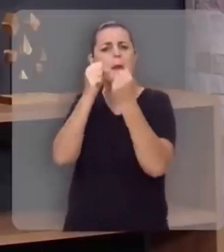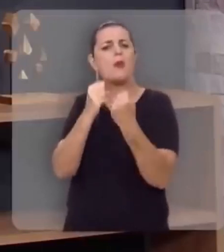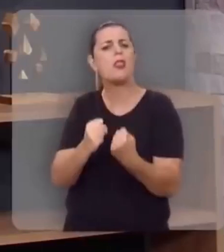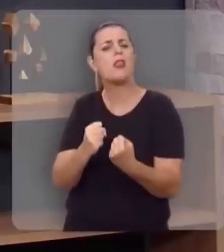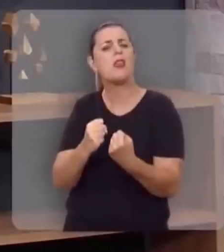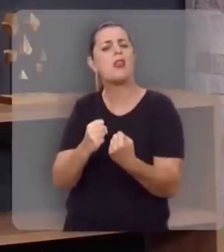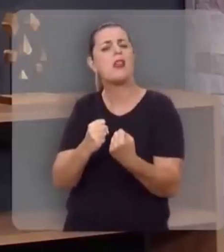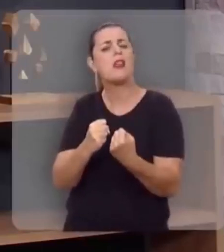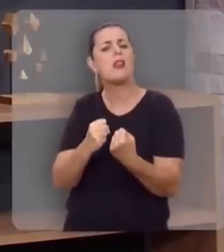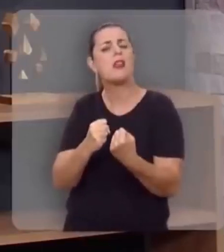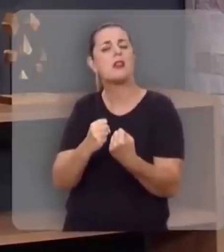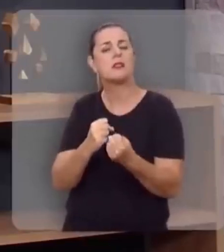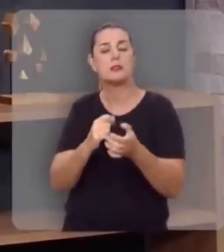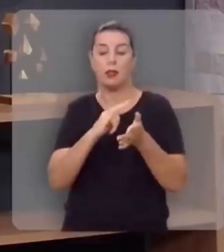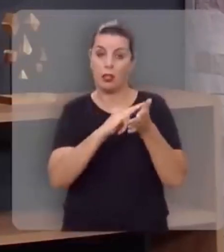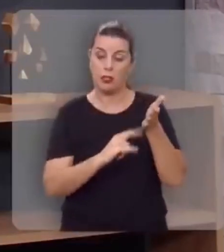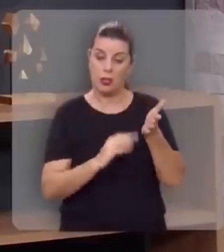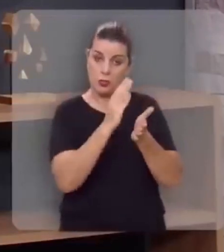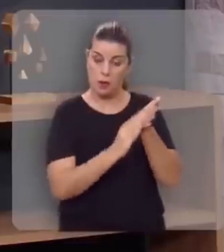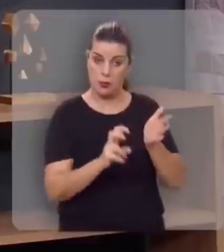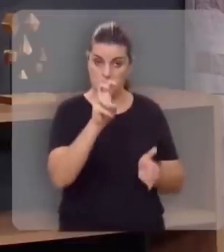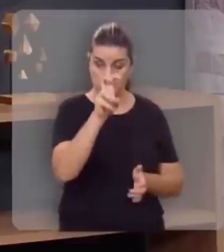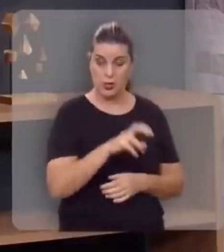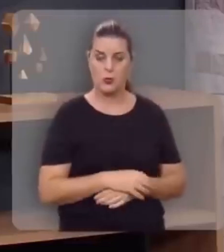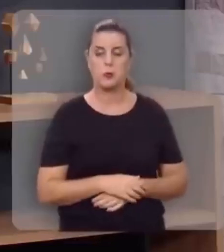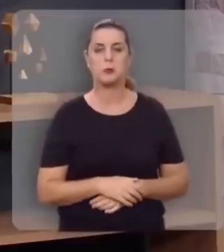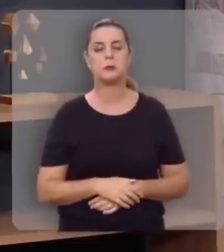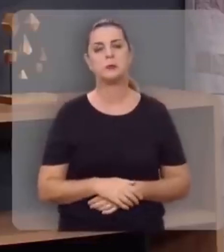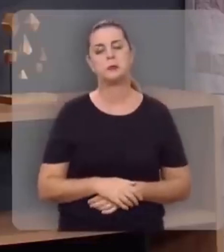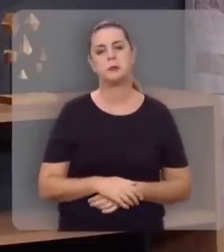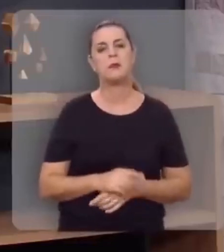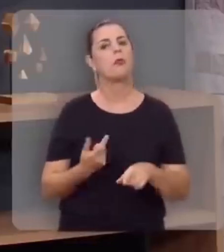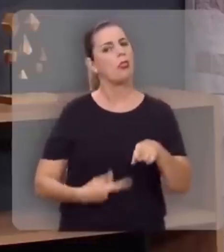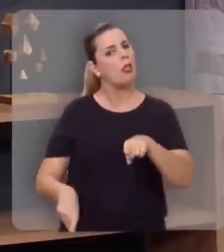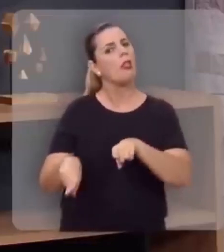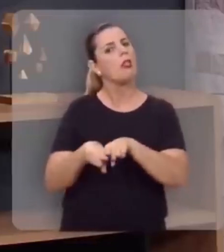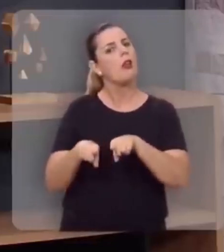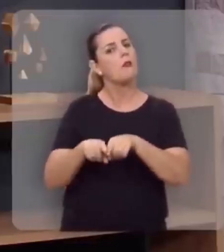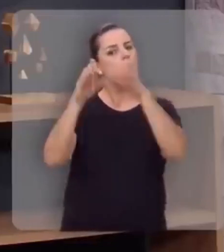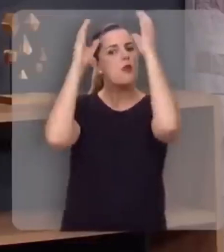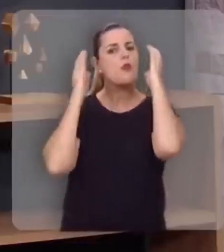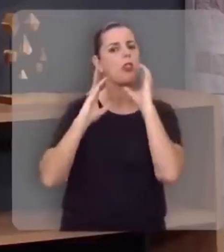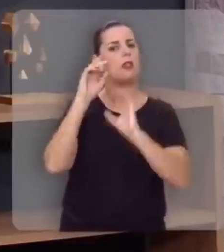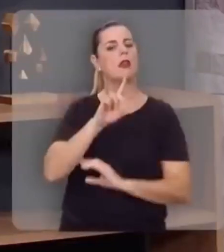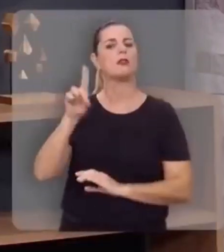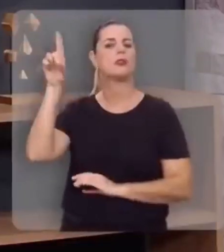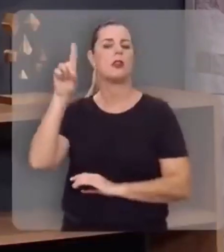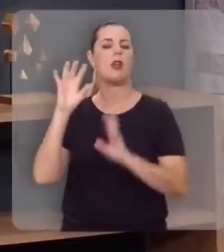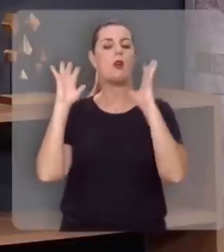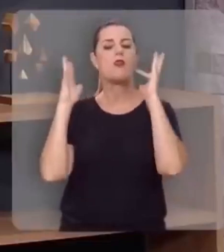mãos. O texto seguinte, no capítulo 5 de Apocalipse, também o Cordeiro de Deus,